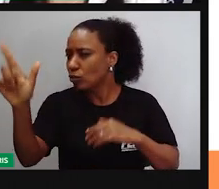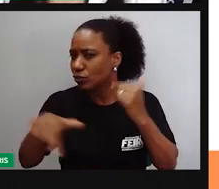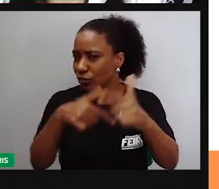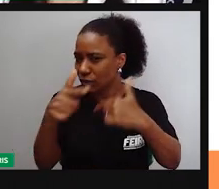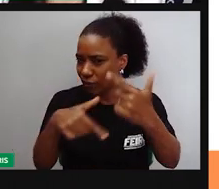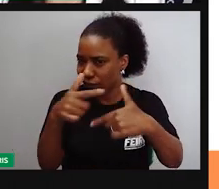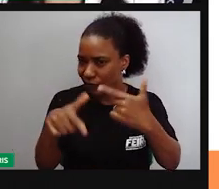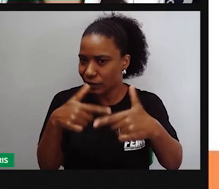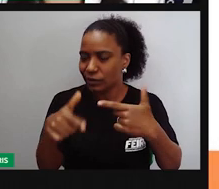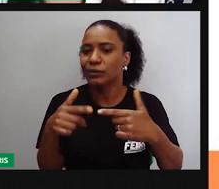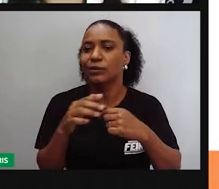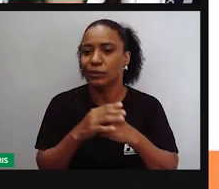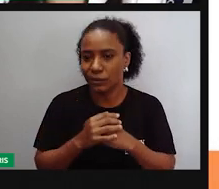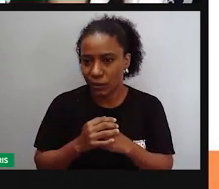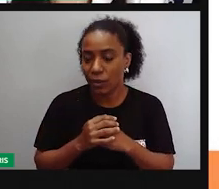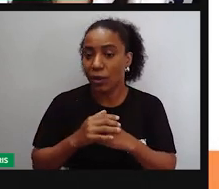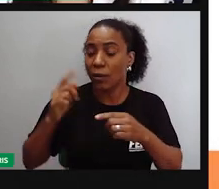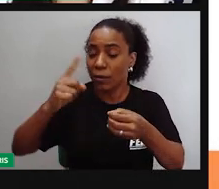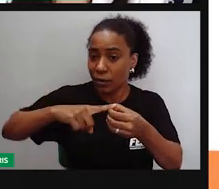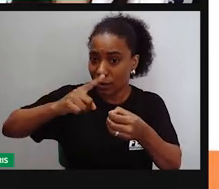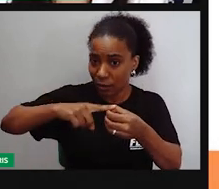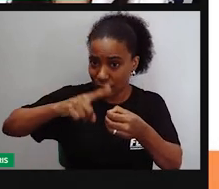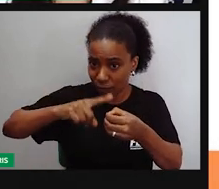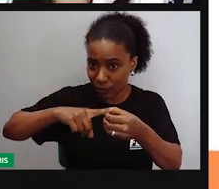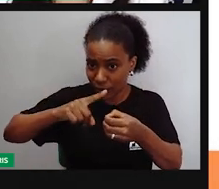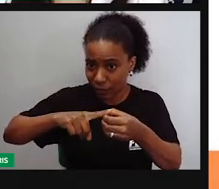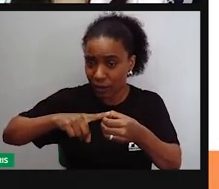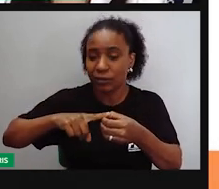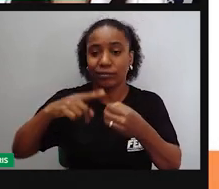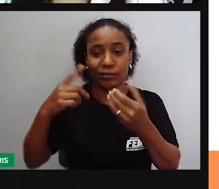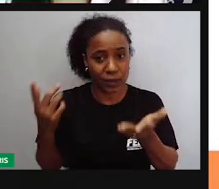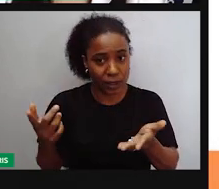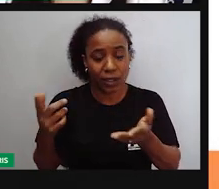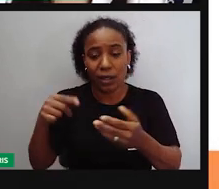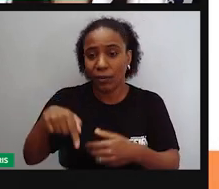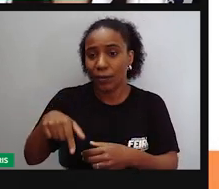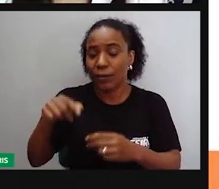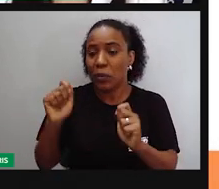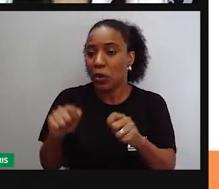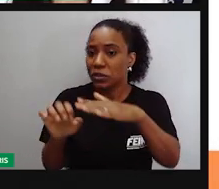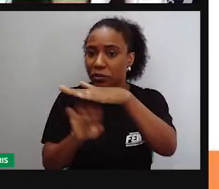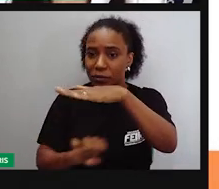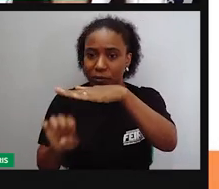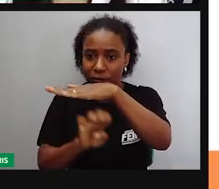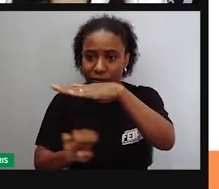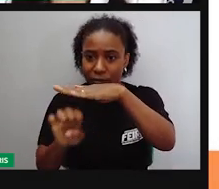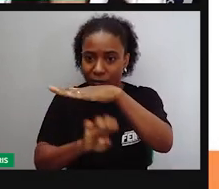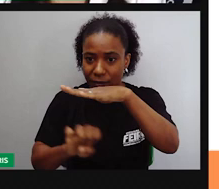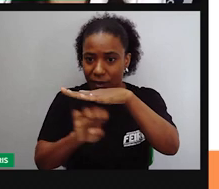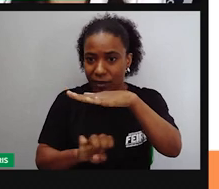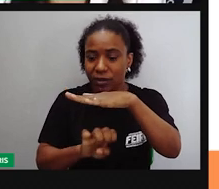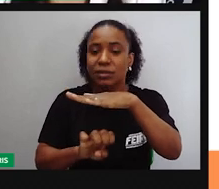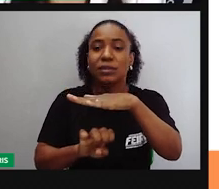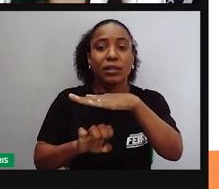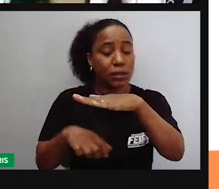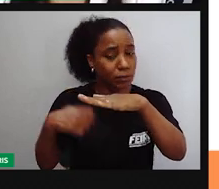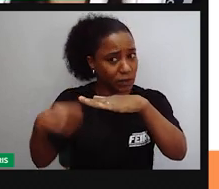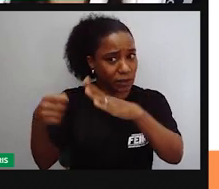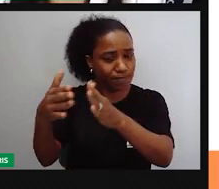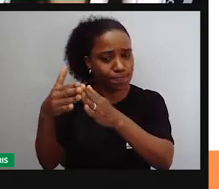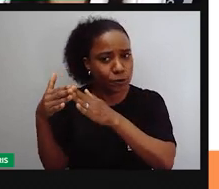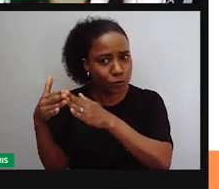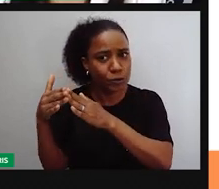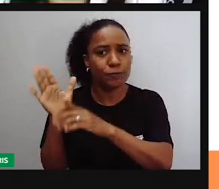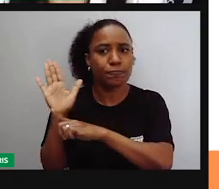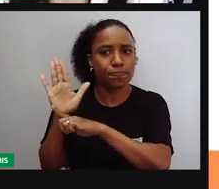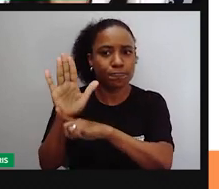prestado, às vezes, pelo município, por determinada empresa. Mas fazem parte aí dos serviços essenciais do dia a